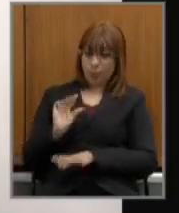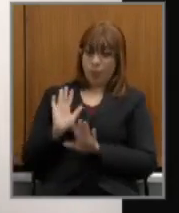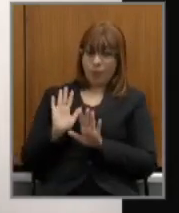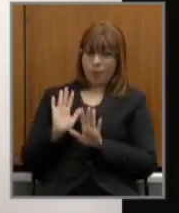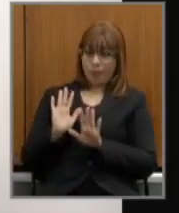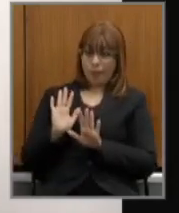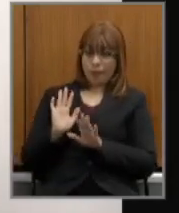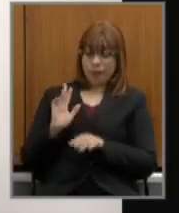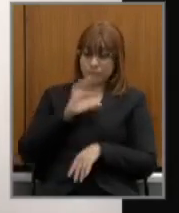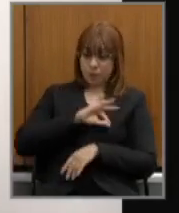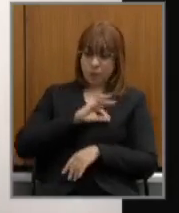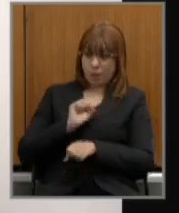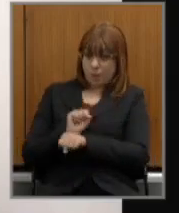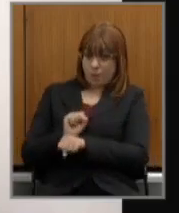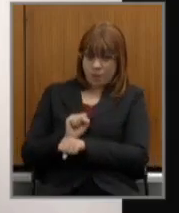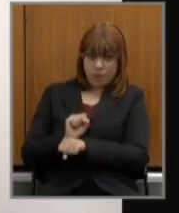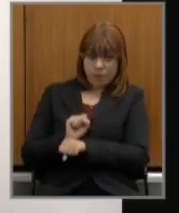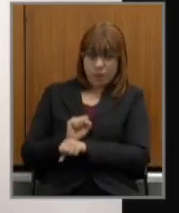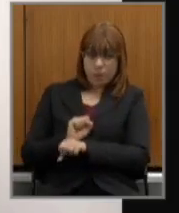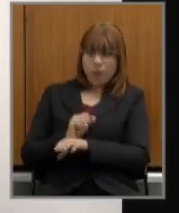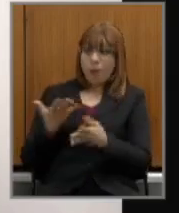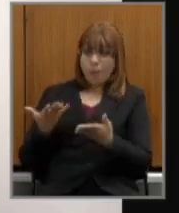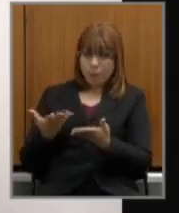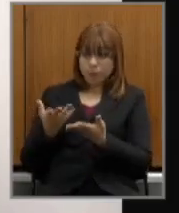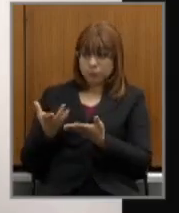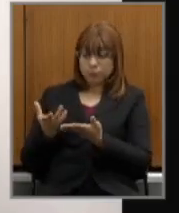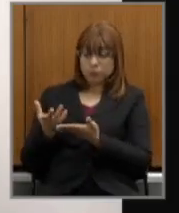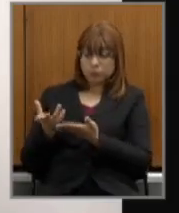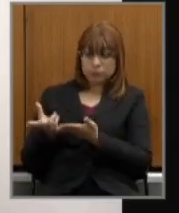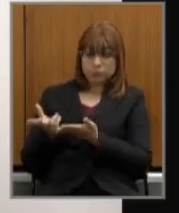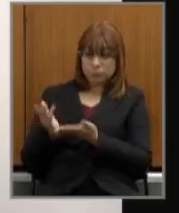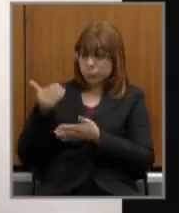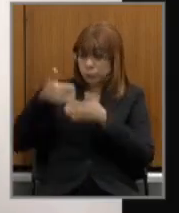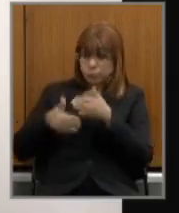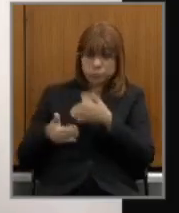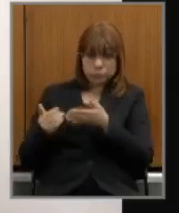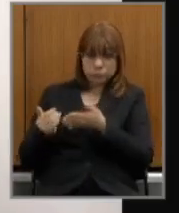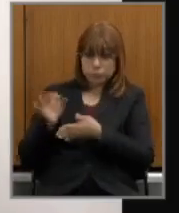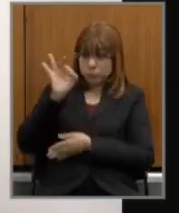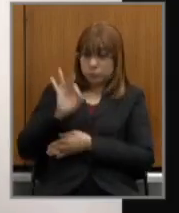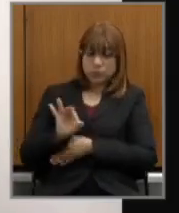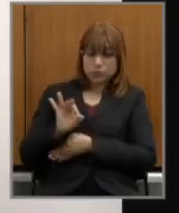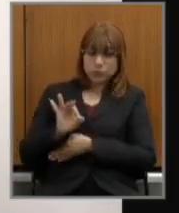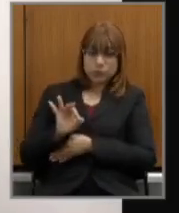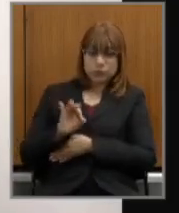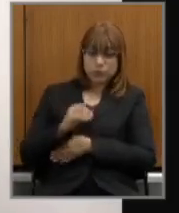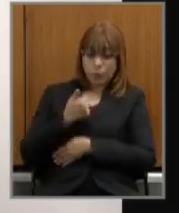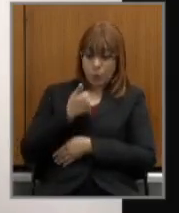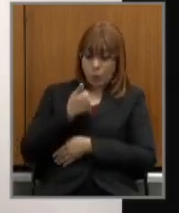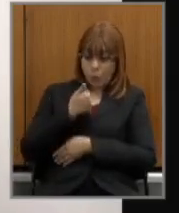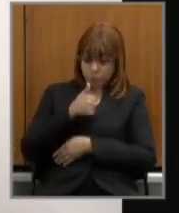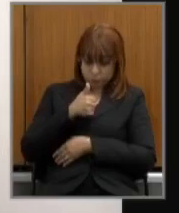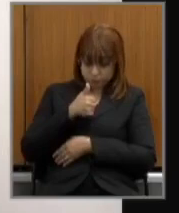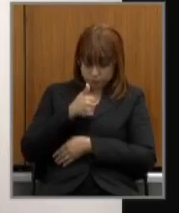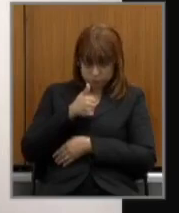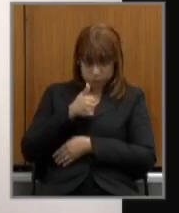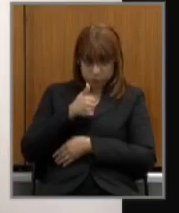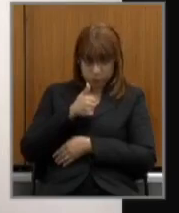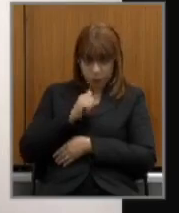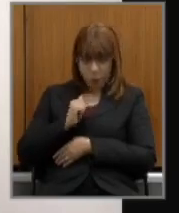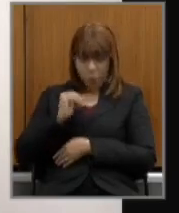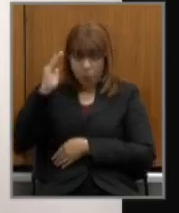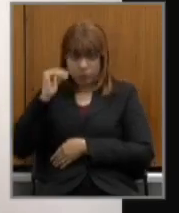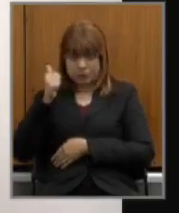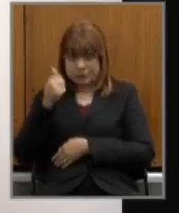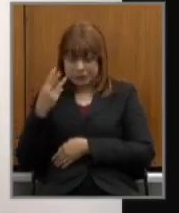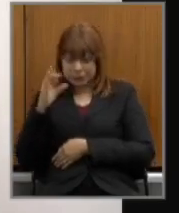sua alíquota uma espécie de confisco salarial passando de onze para treze por exemplo isso